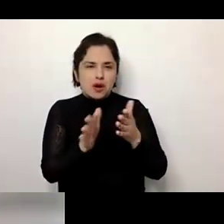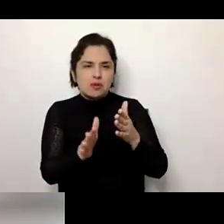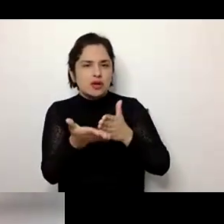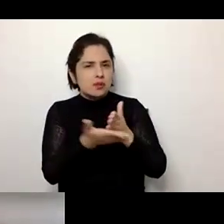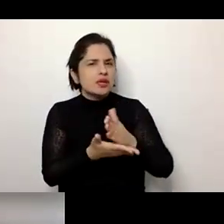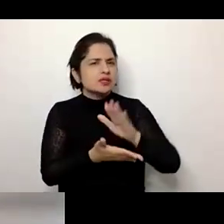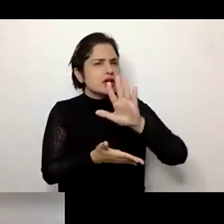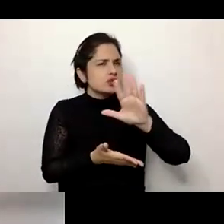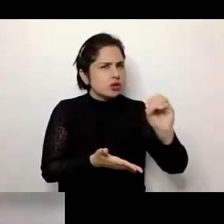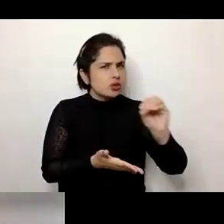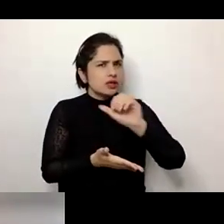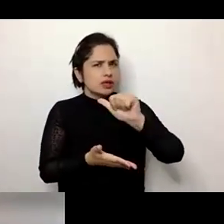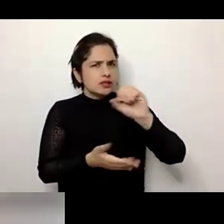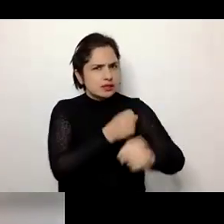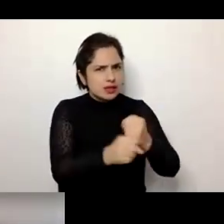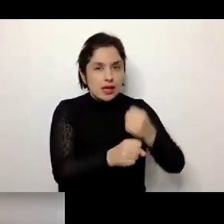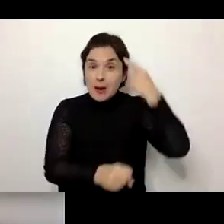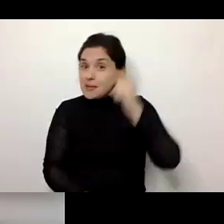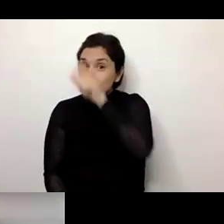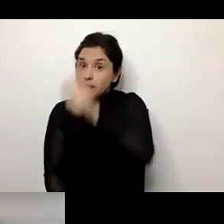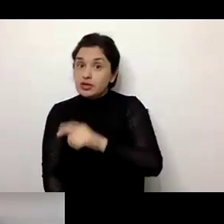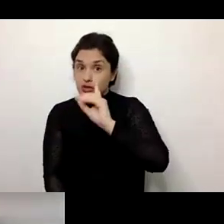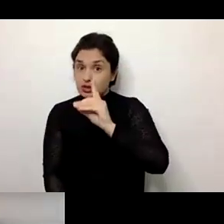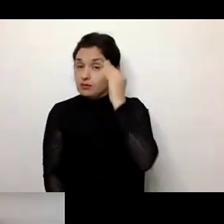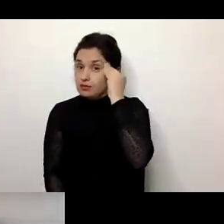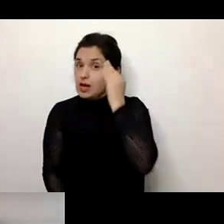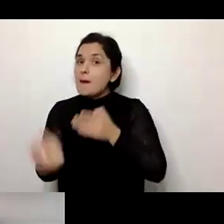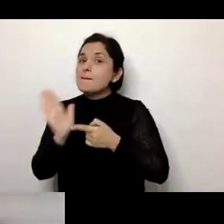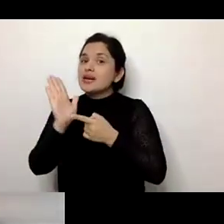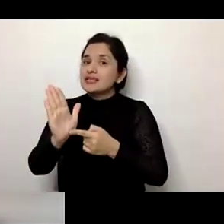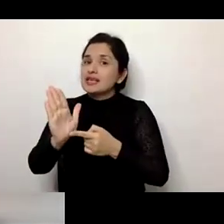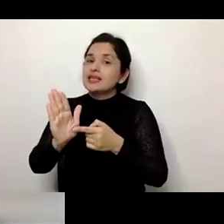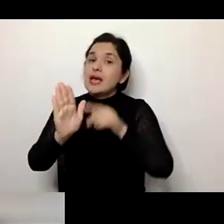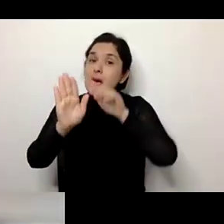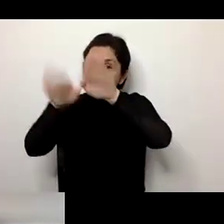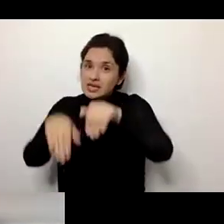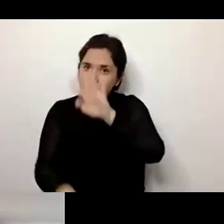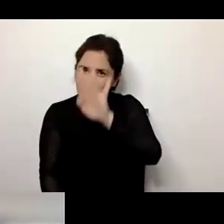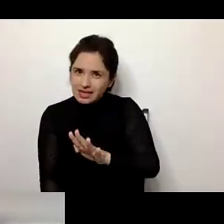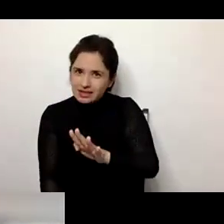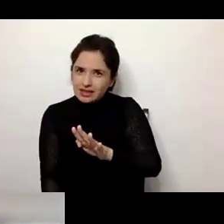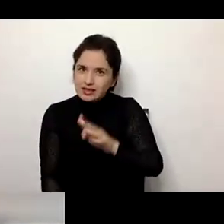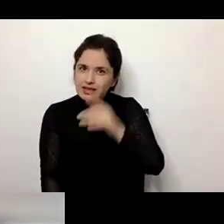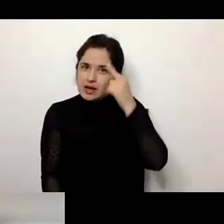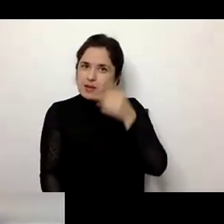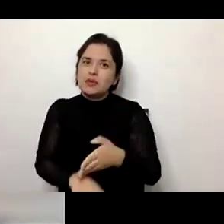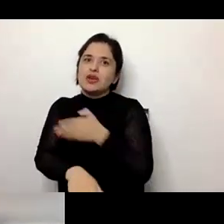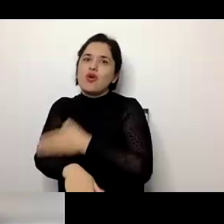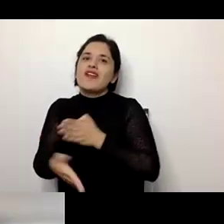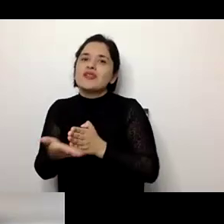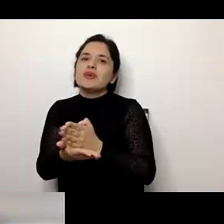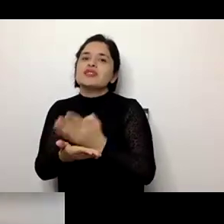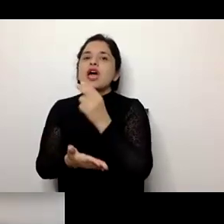anos, as pessoas com deficiência intelectual apresentavam as mesmas características por volta dos 40,